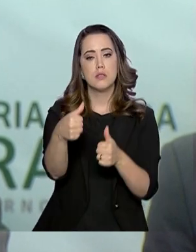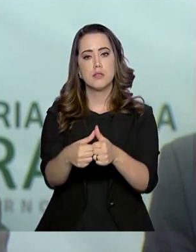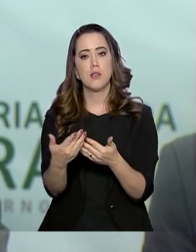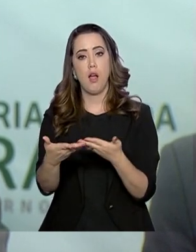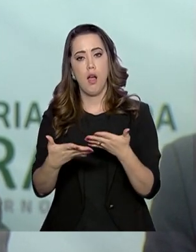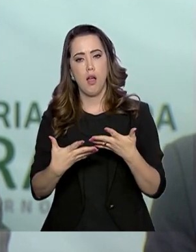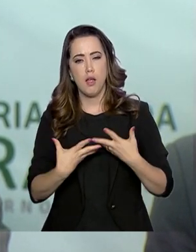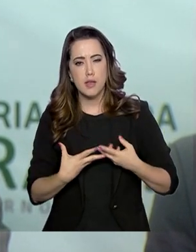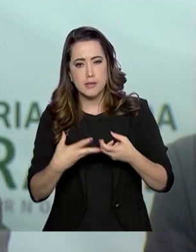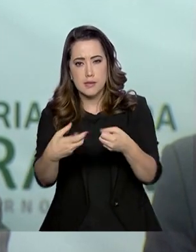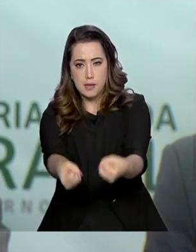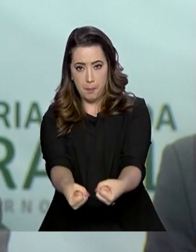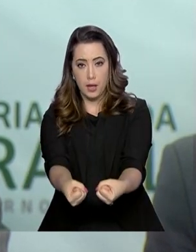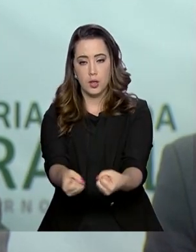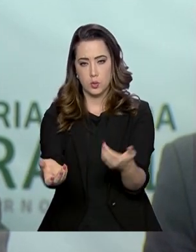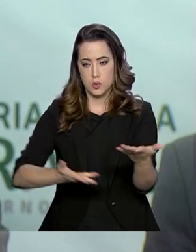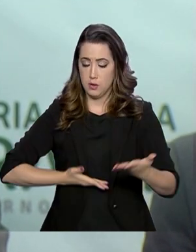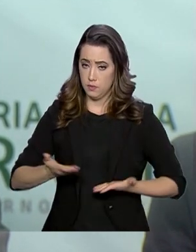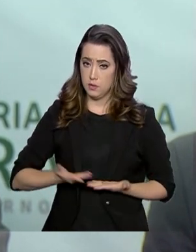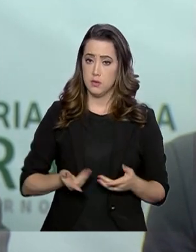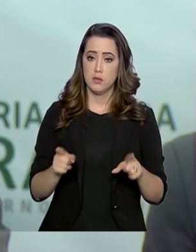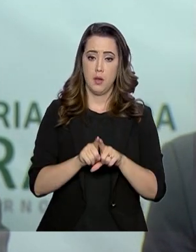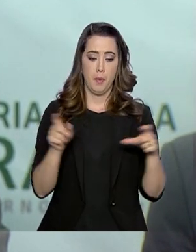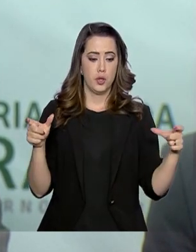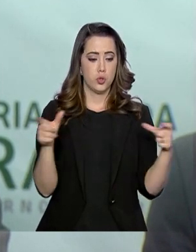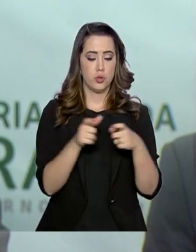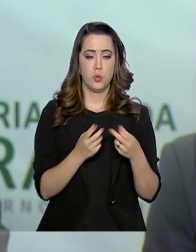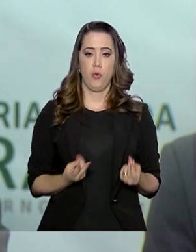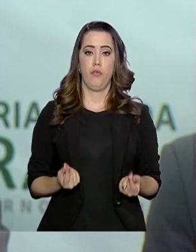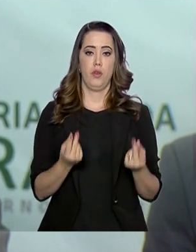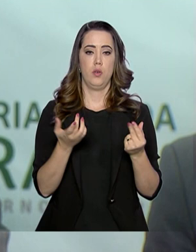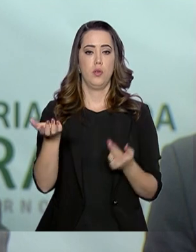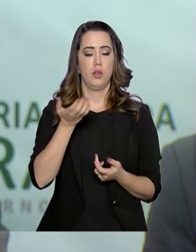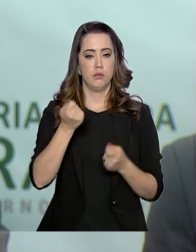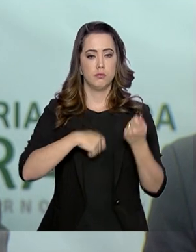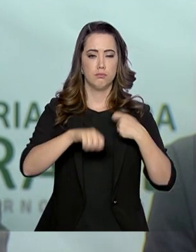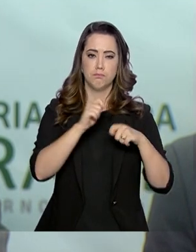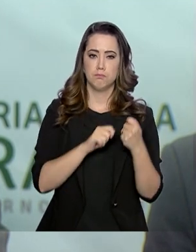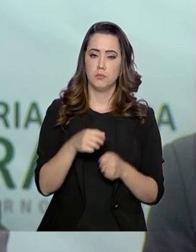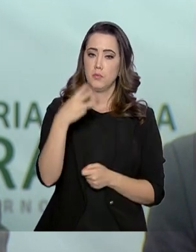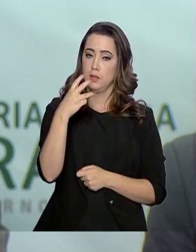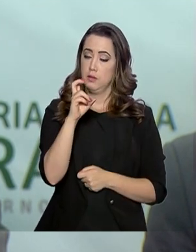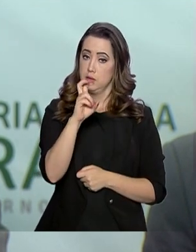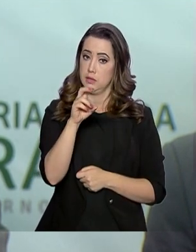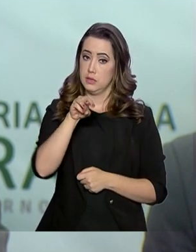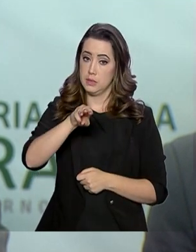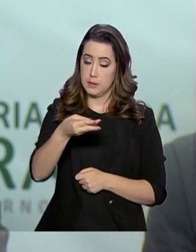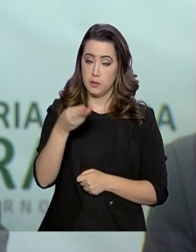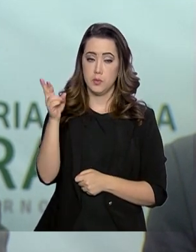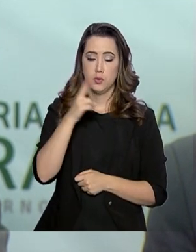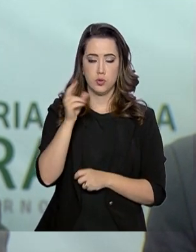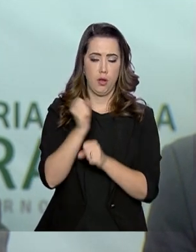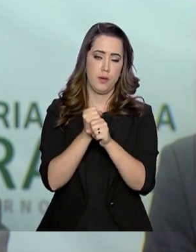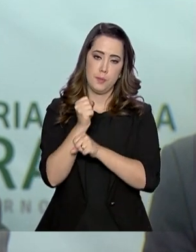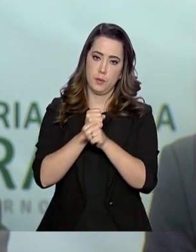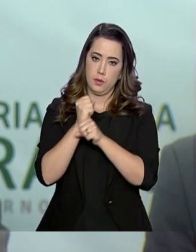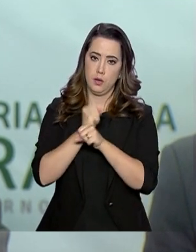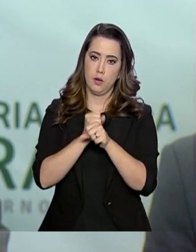serviços e também reduzir os custos. Com isso daí a gente pretende economizar uns 35 milhões de reais por ano com essa